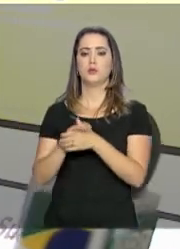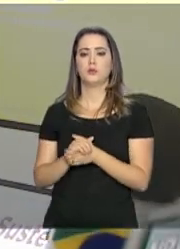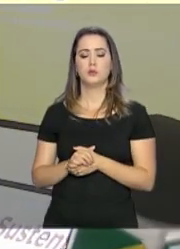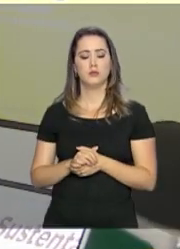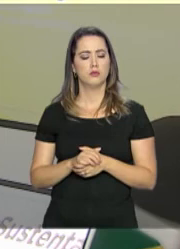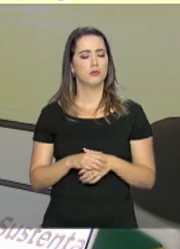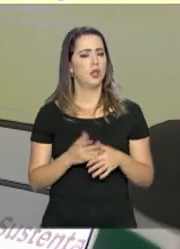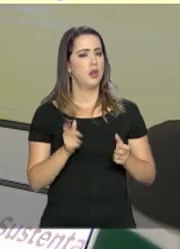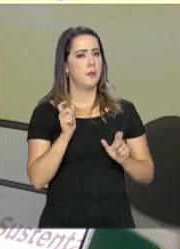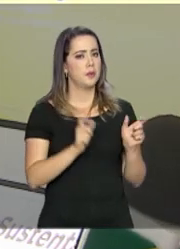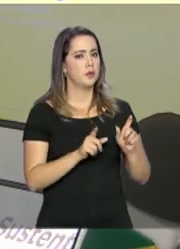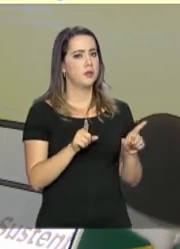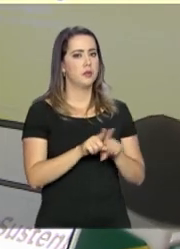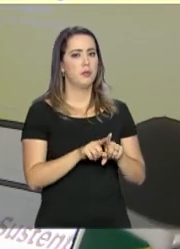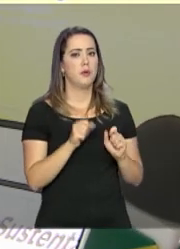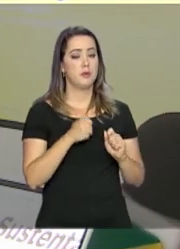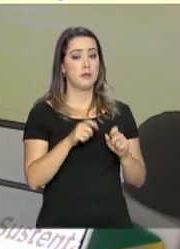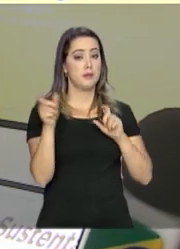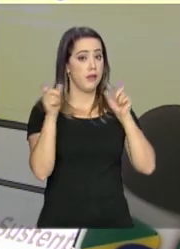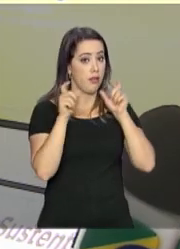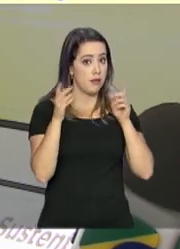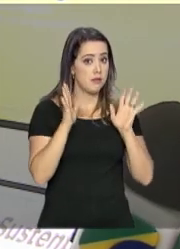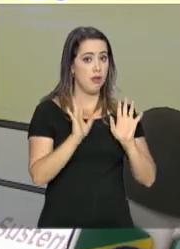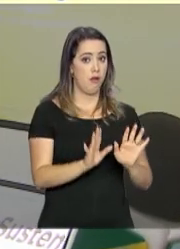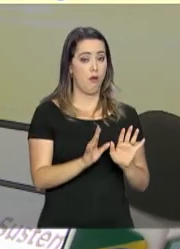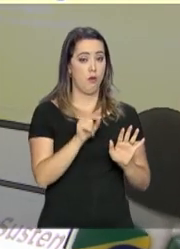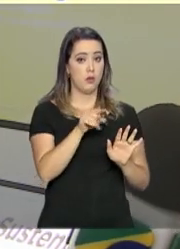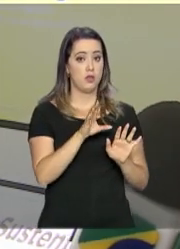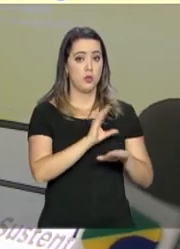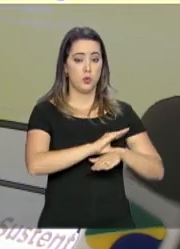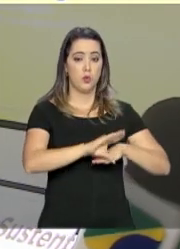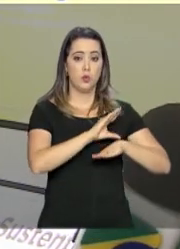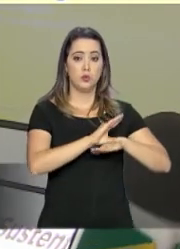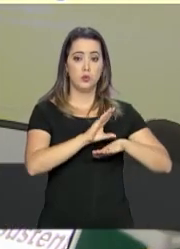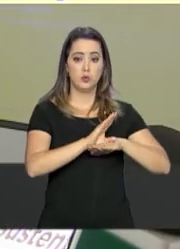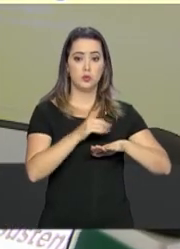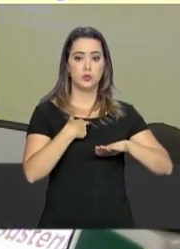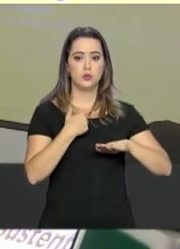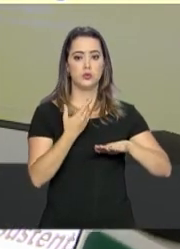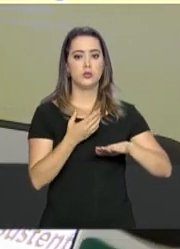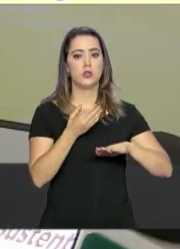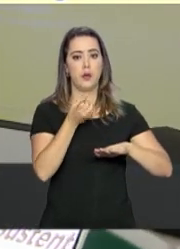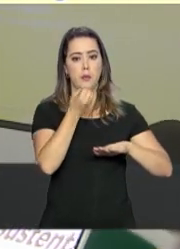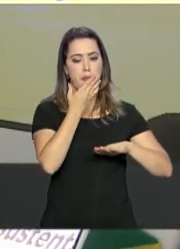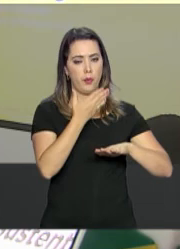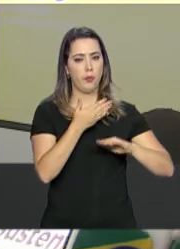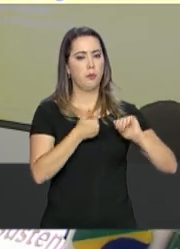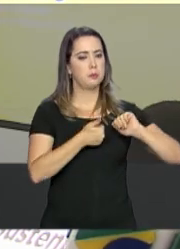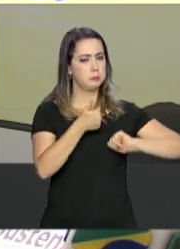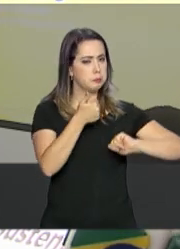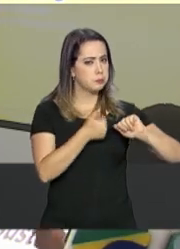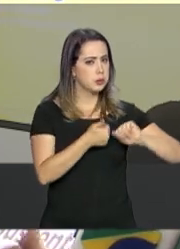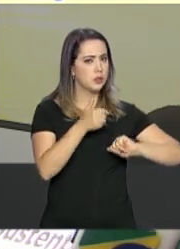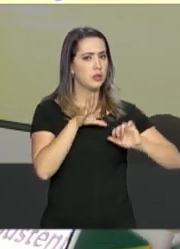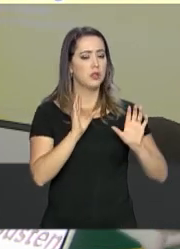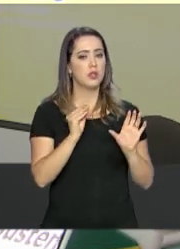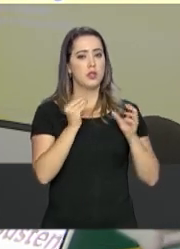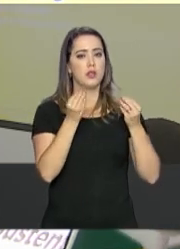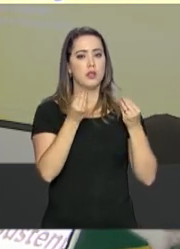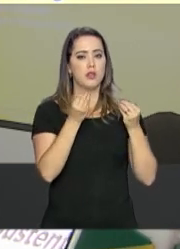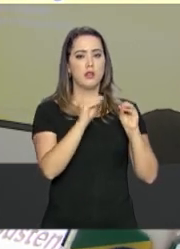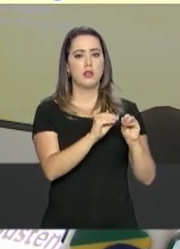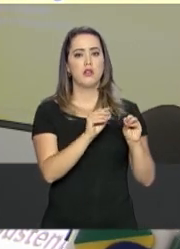Agora, o estudante também tende a observar se aquele curso, ele tem uma avaliação satisfatória dentro de um sistema